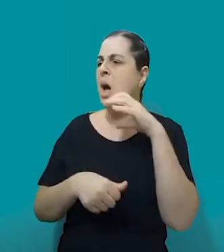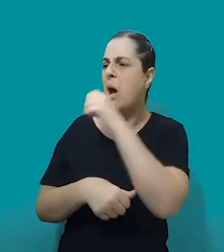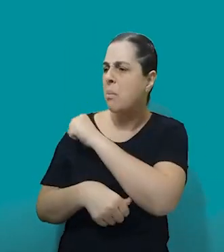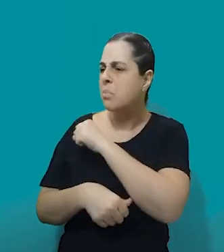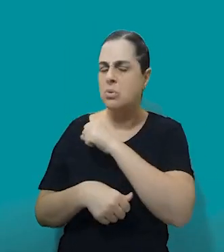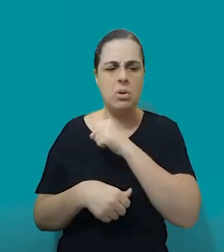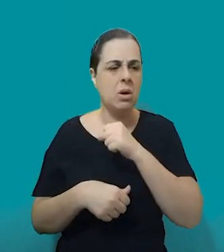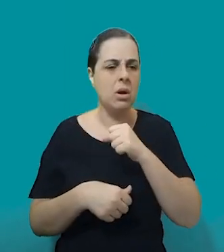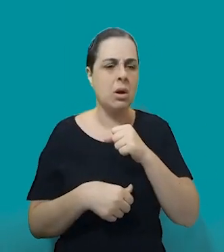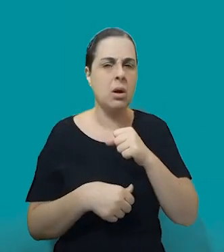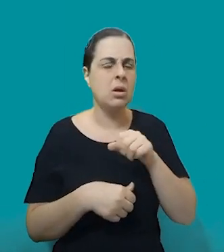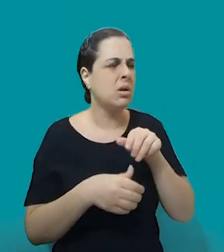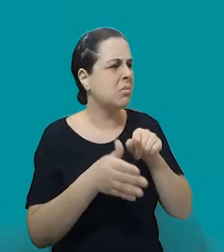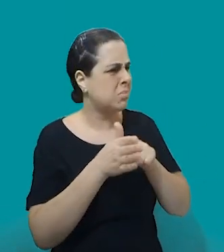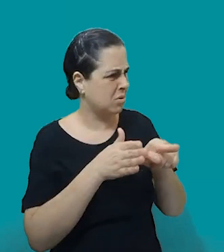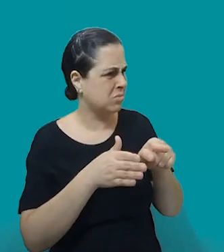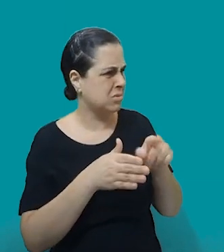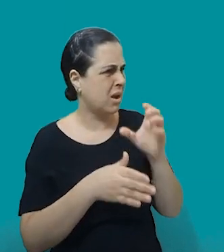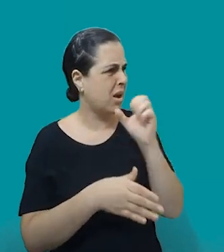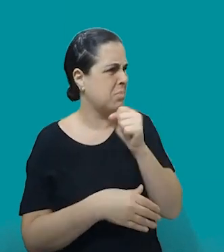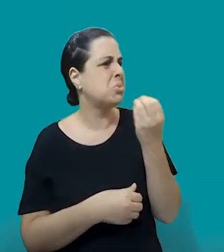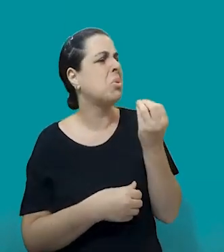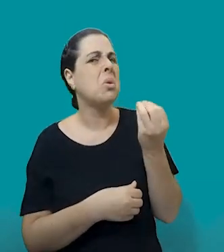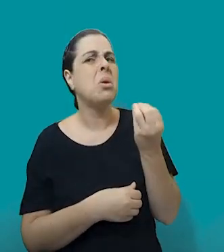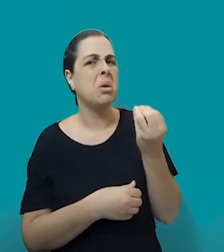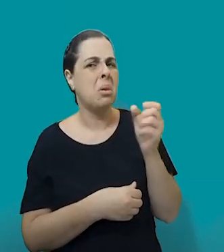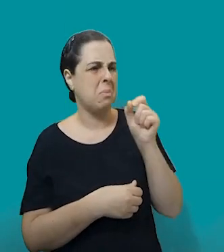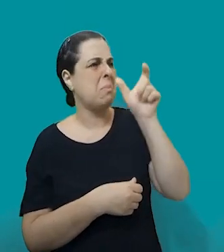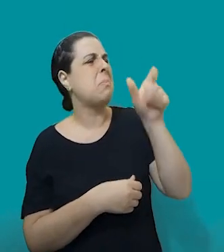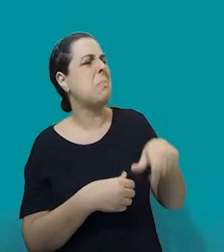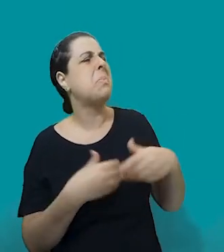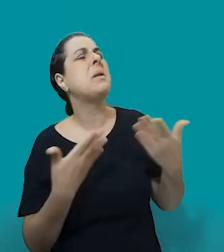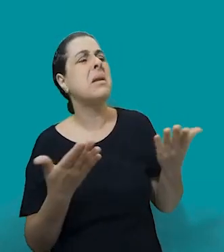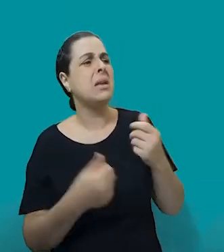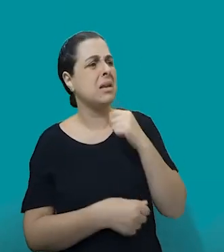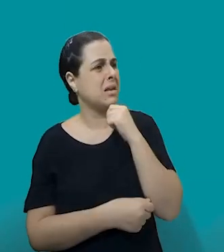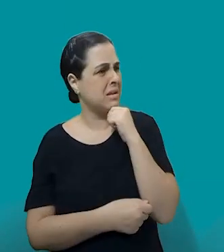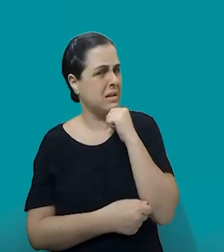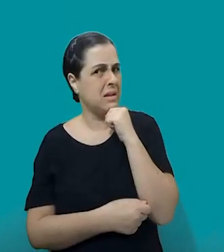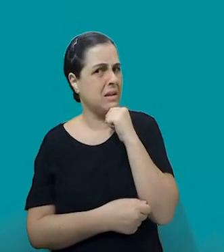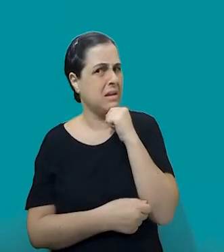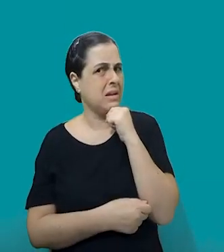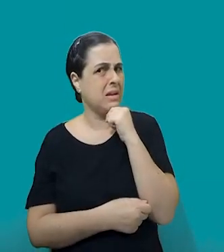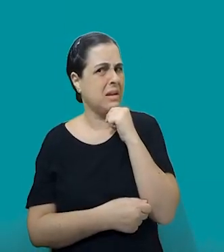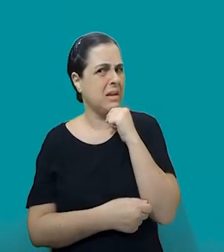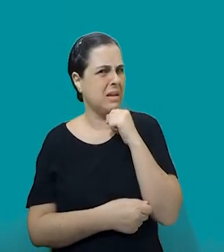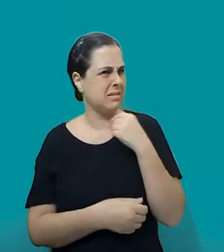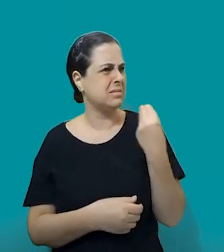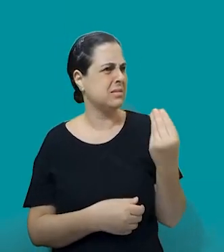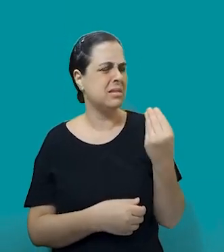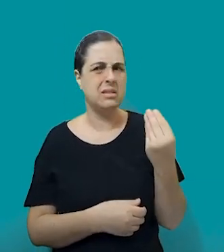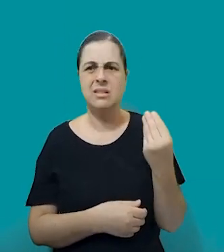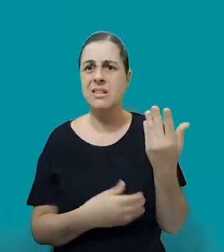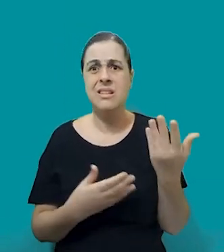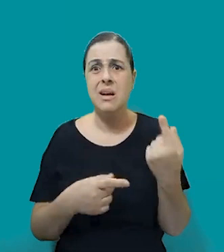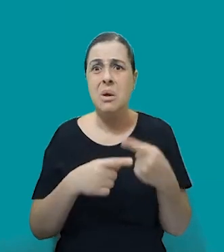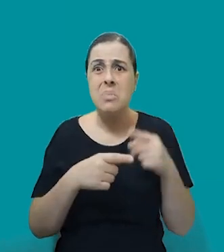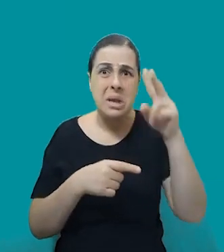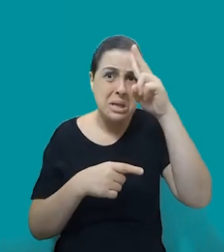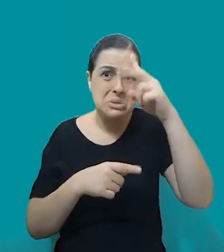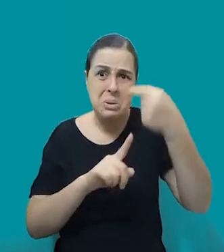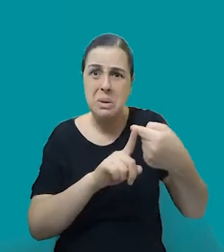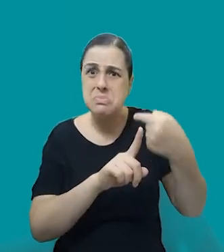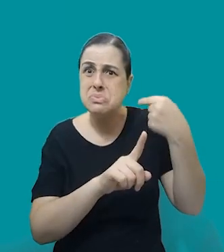quem? Pra quem que tá essa mudança rápida? Pra gente, historicamente, tá? E até se a gente for pensar em